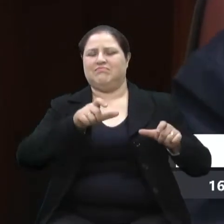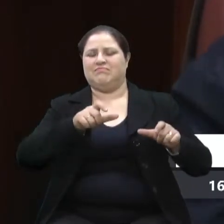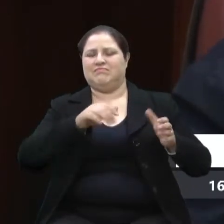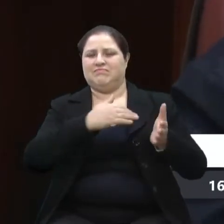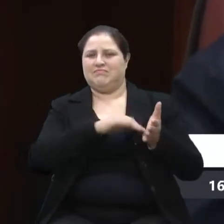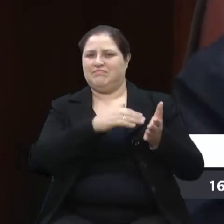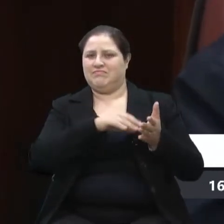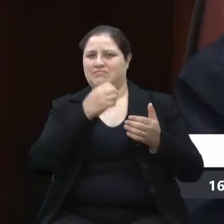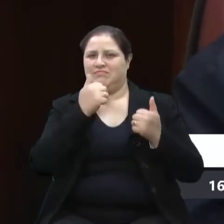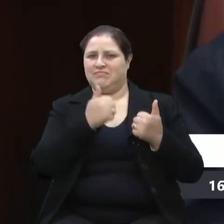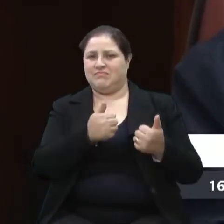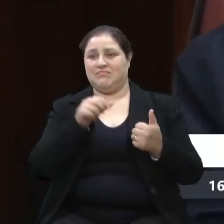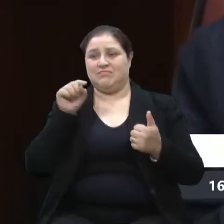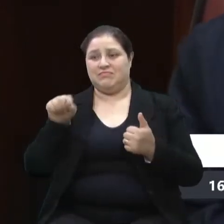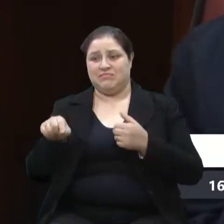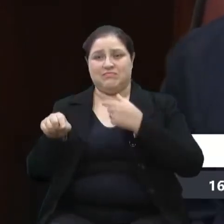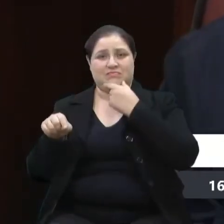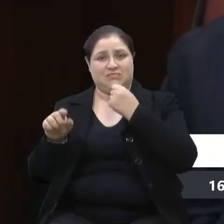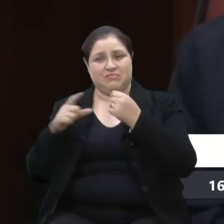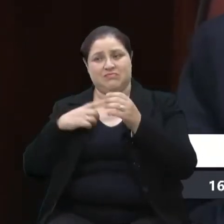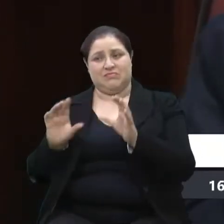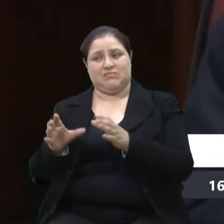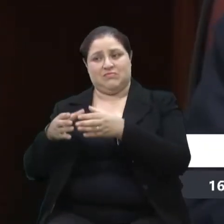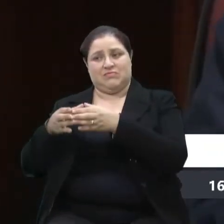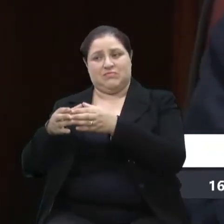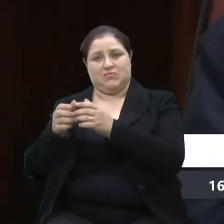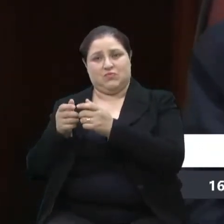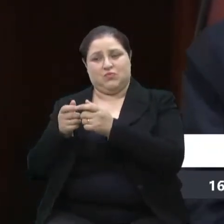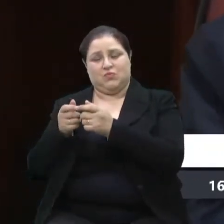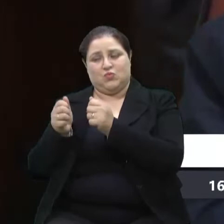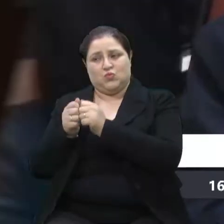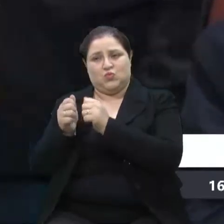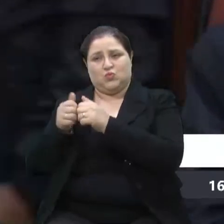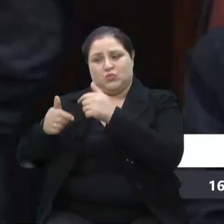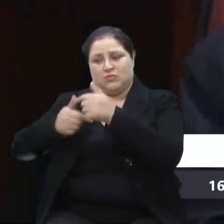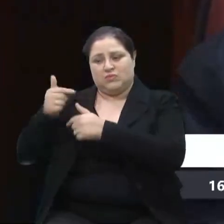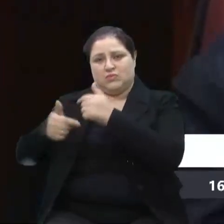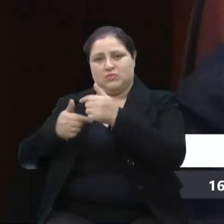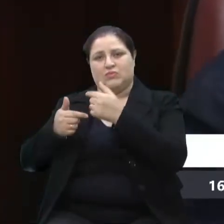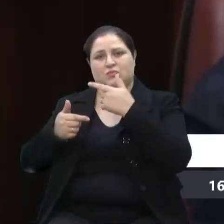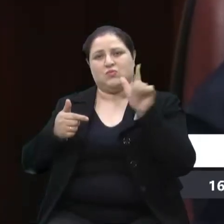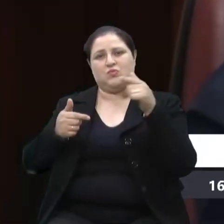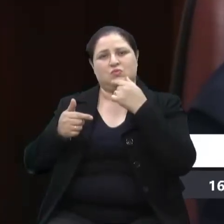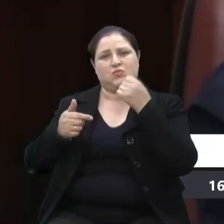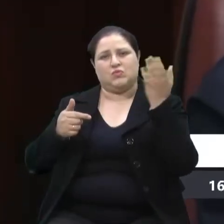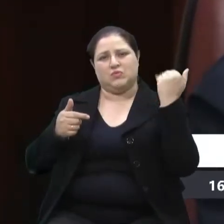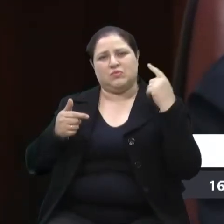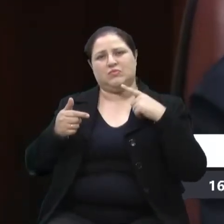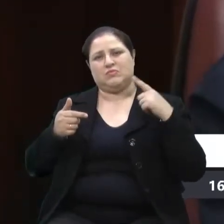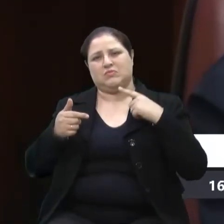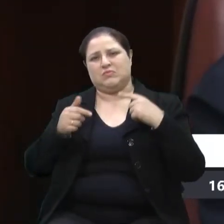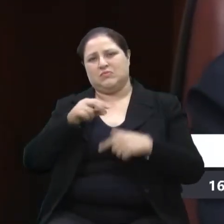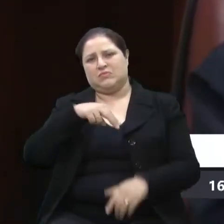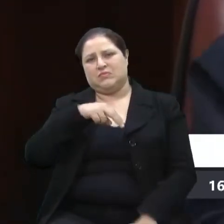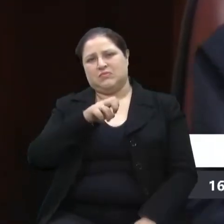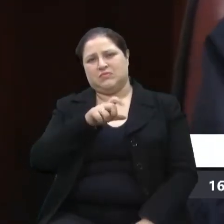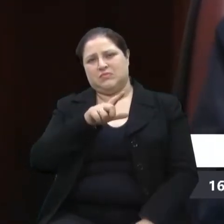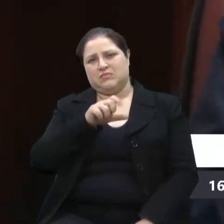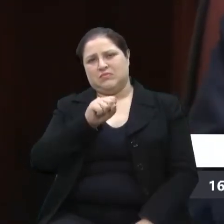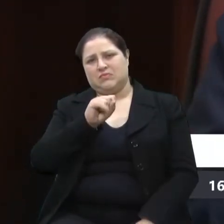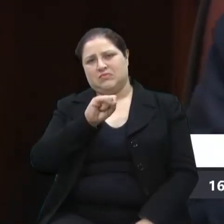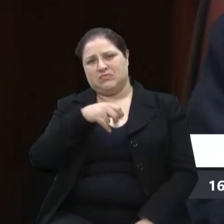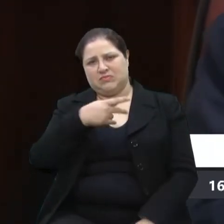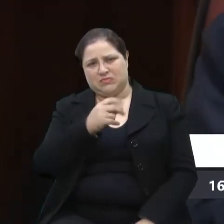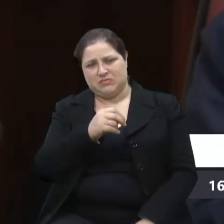tem o grupo comprometido, o Nelsinho, que tinha sido desprezado ali atrás. A Luana. Isso é só